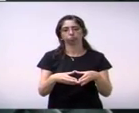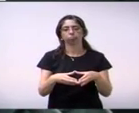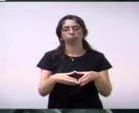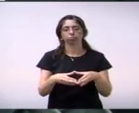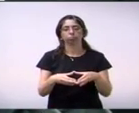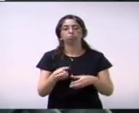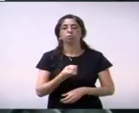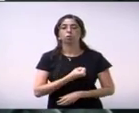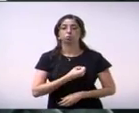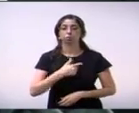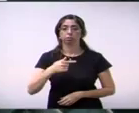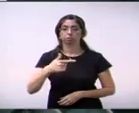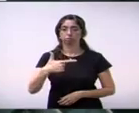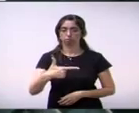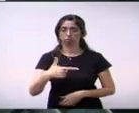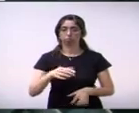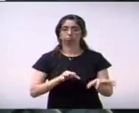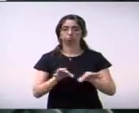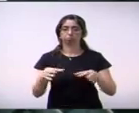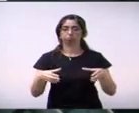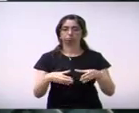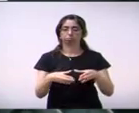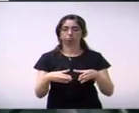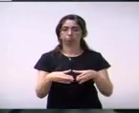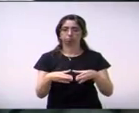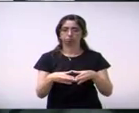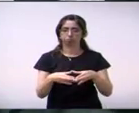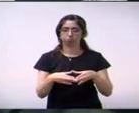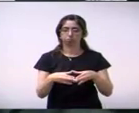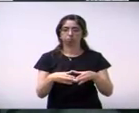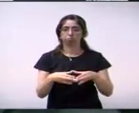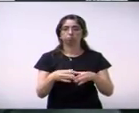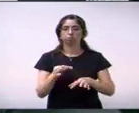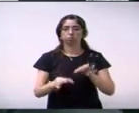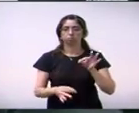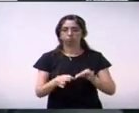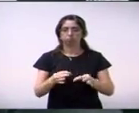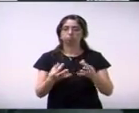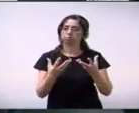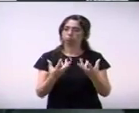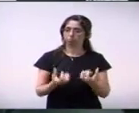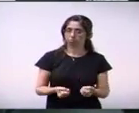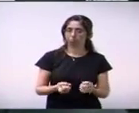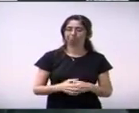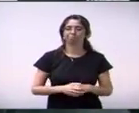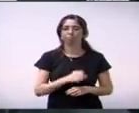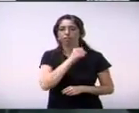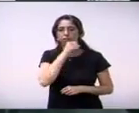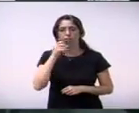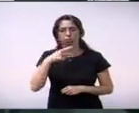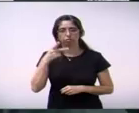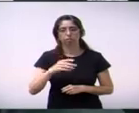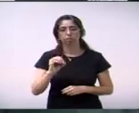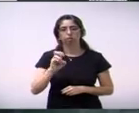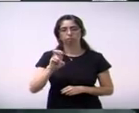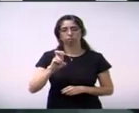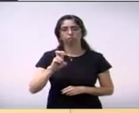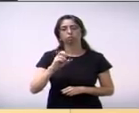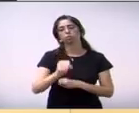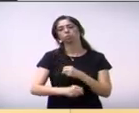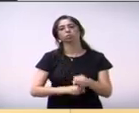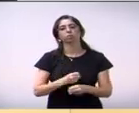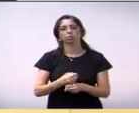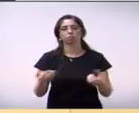Pareceres 72 da Comissão de Justiça, favorável. Em discussão, projetos de resolução número 05, 16, do vereador